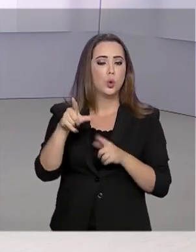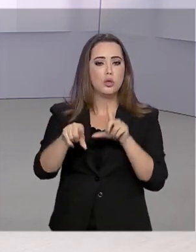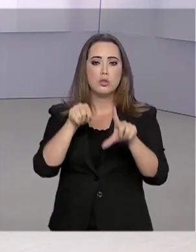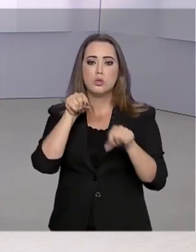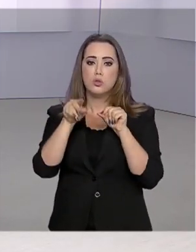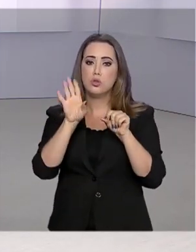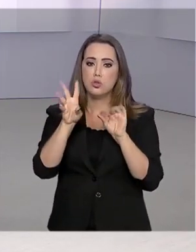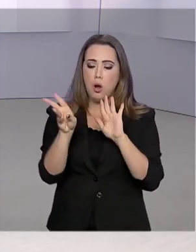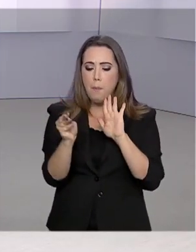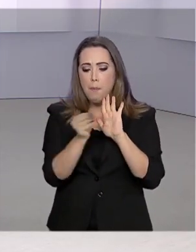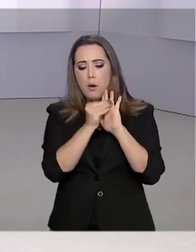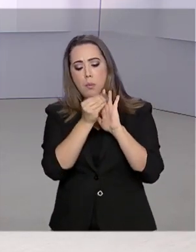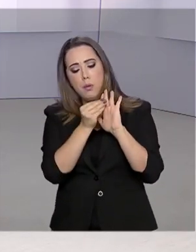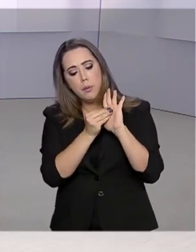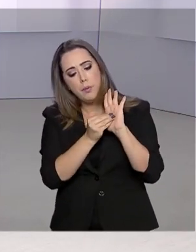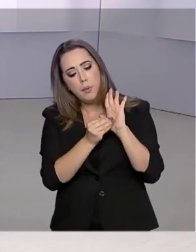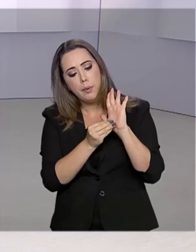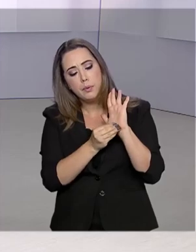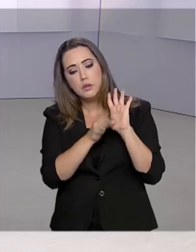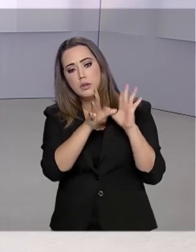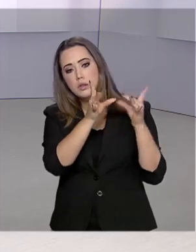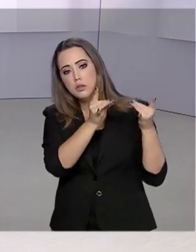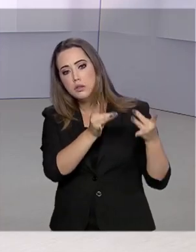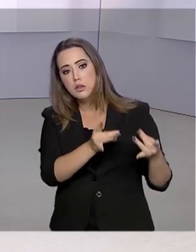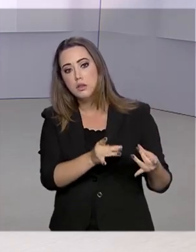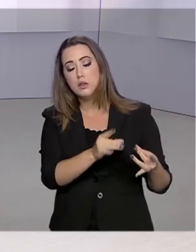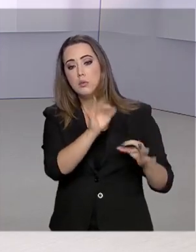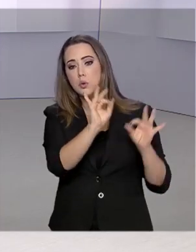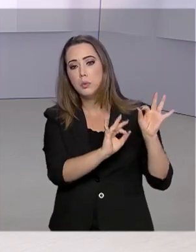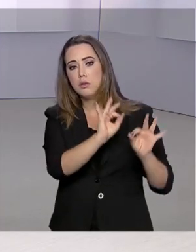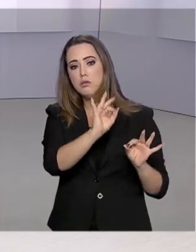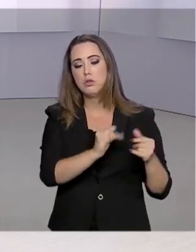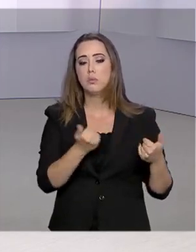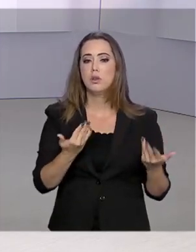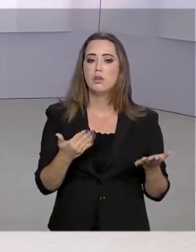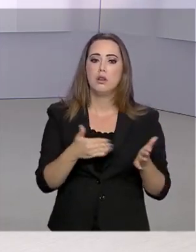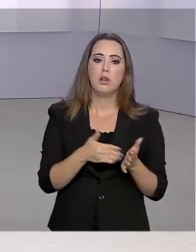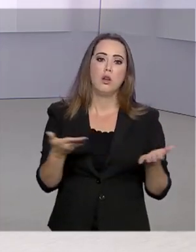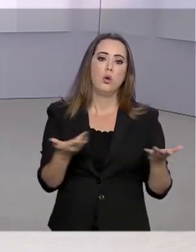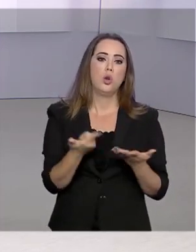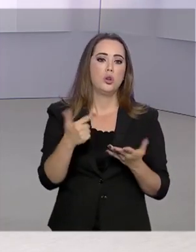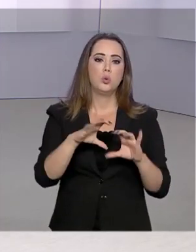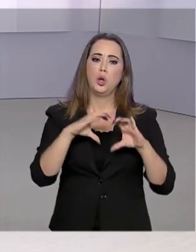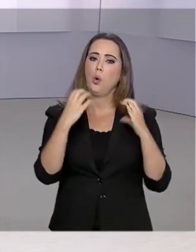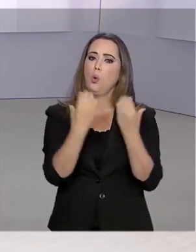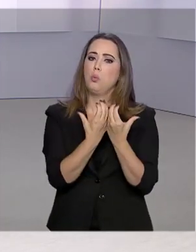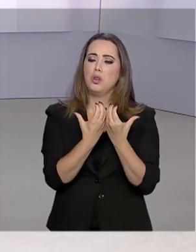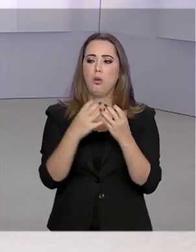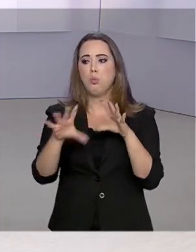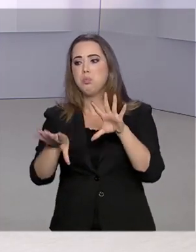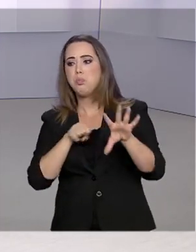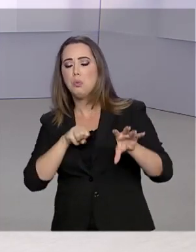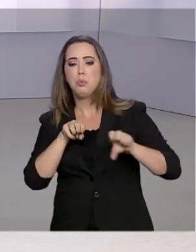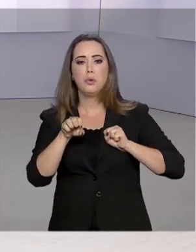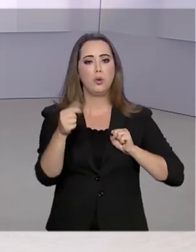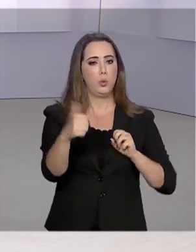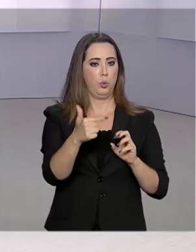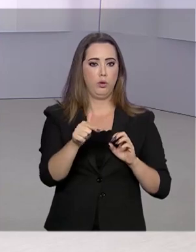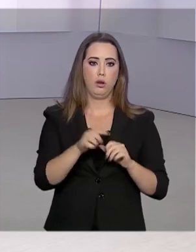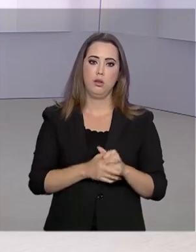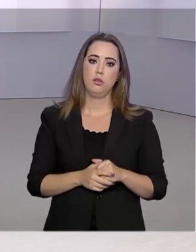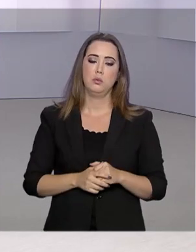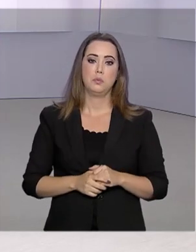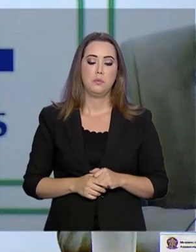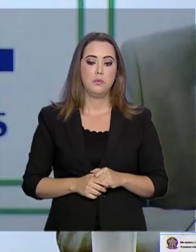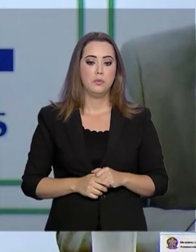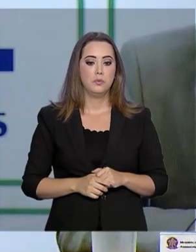estavam incluídas no plano de contingência e que, até o momento, não há registro de transmissão comunitária do vírus no país.